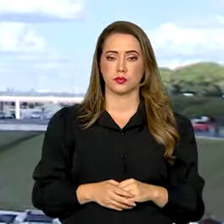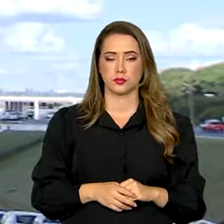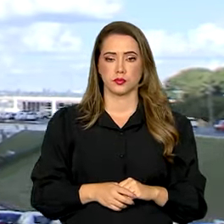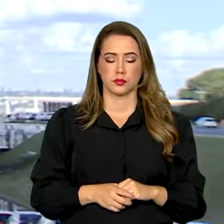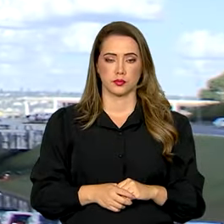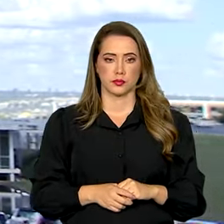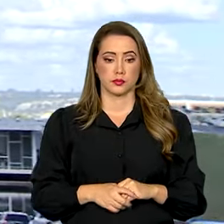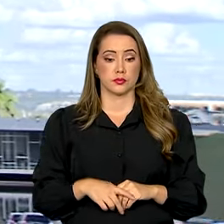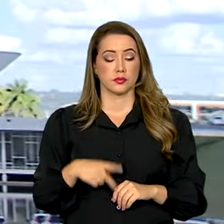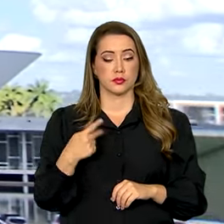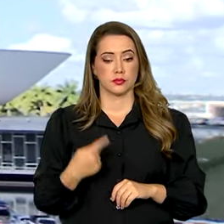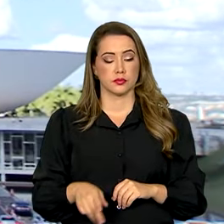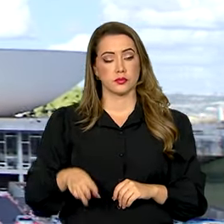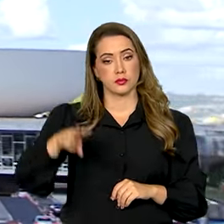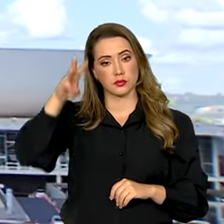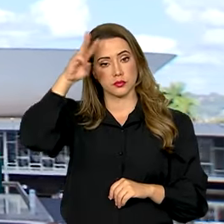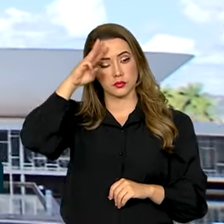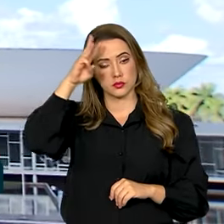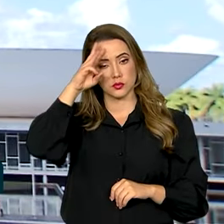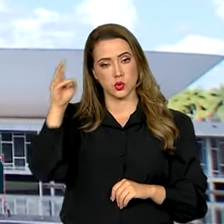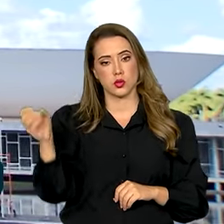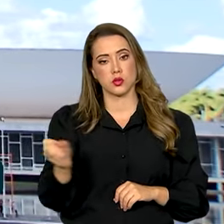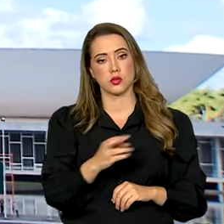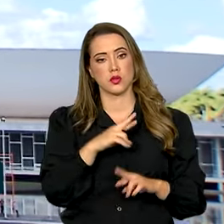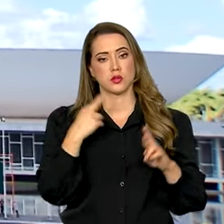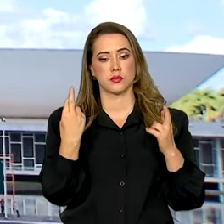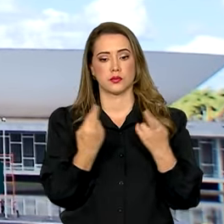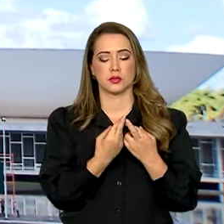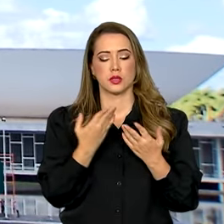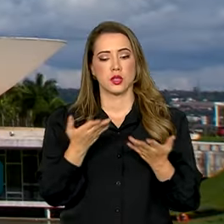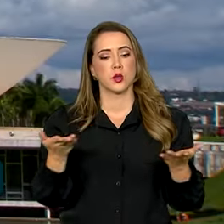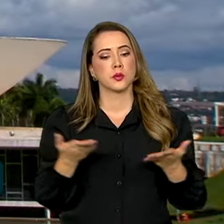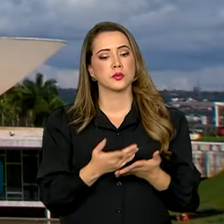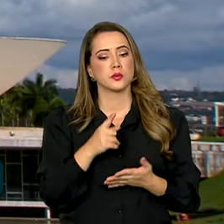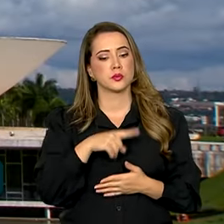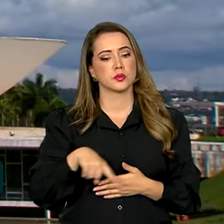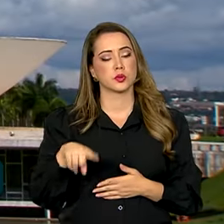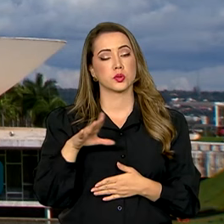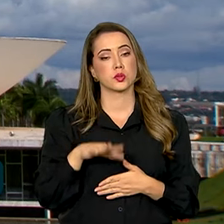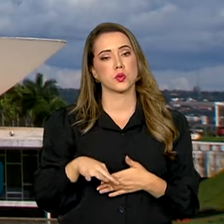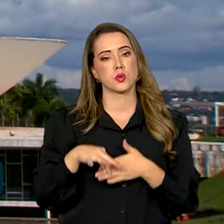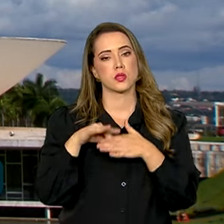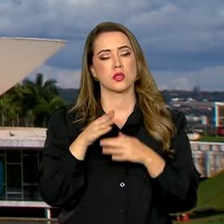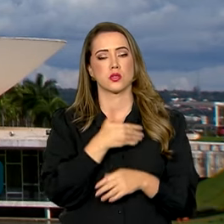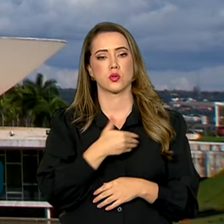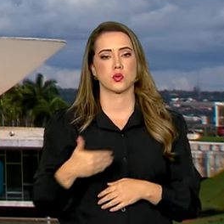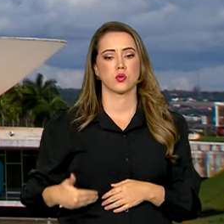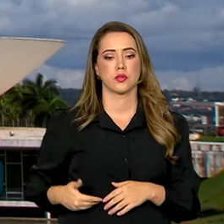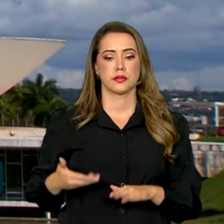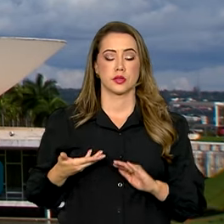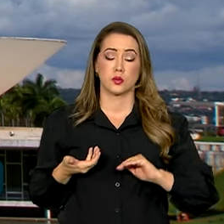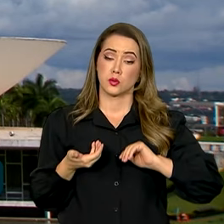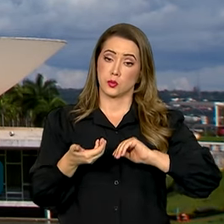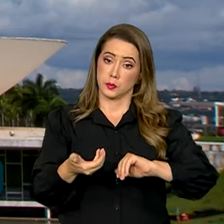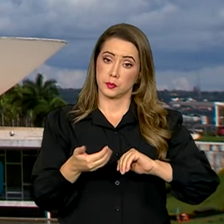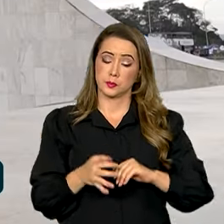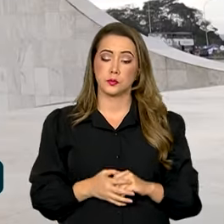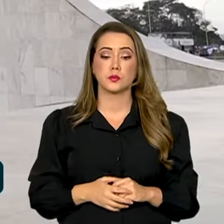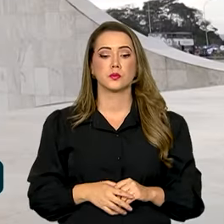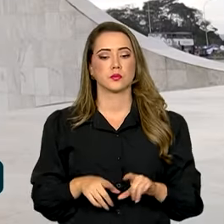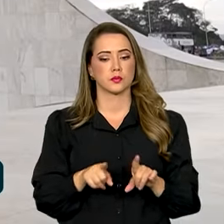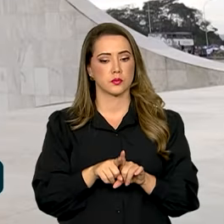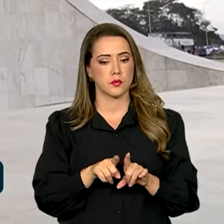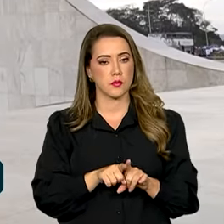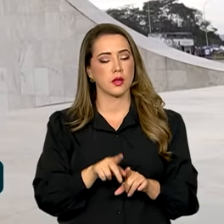Nesta terça vai ocorrer uma nova reunião, desta vez com os líderes do governo na Câmara dos Deputados